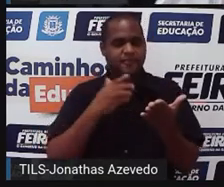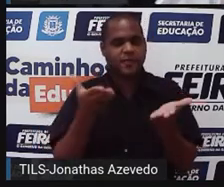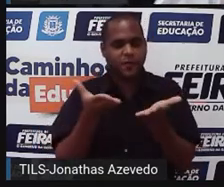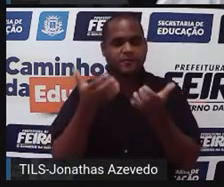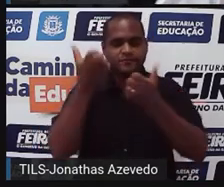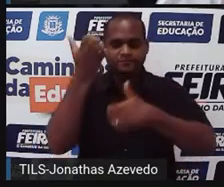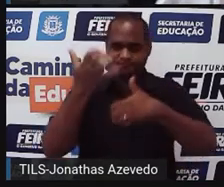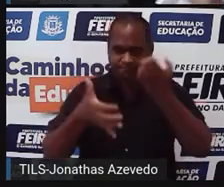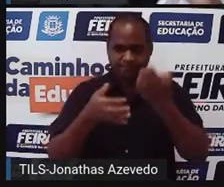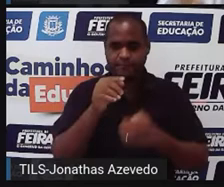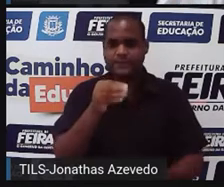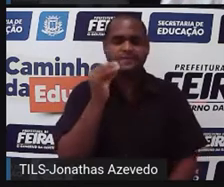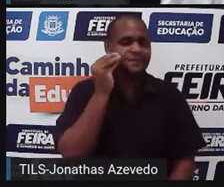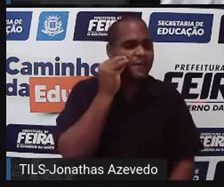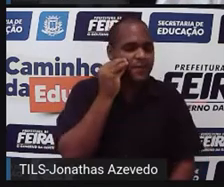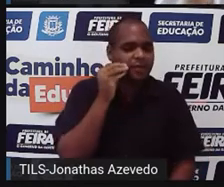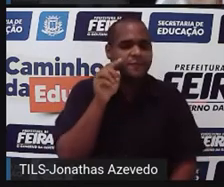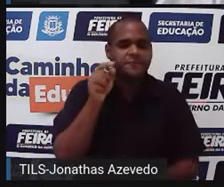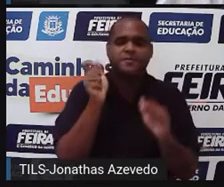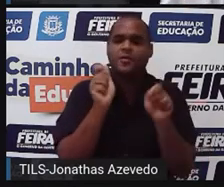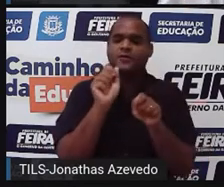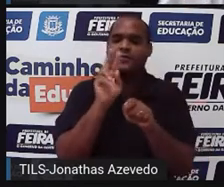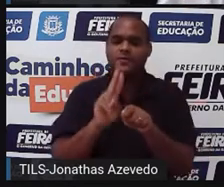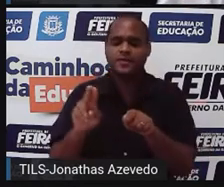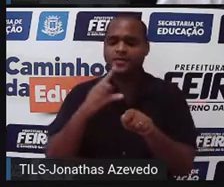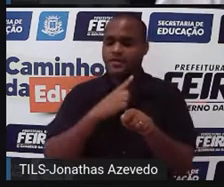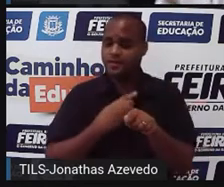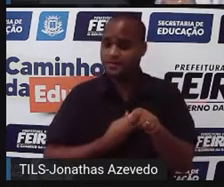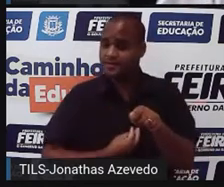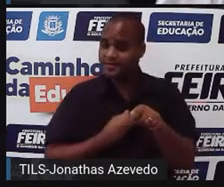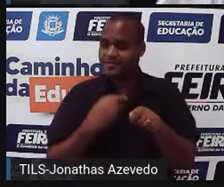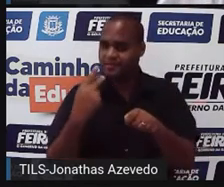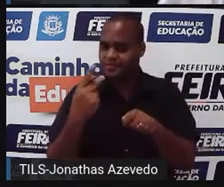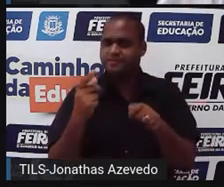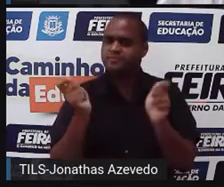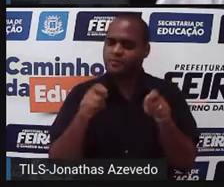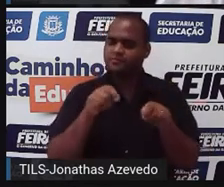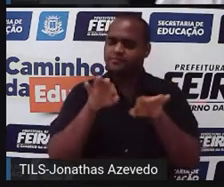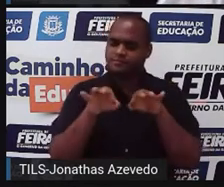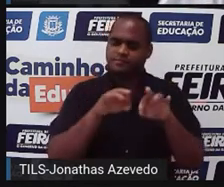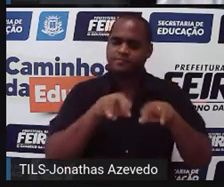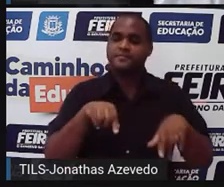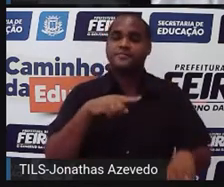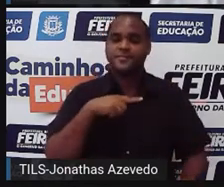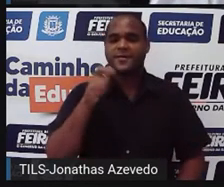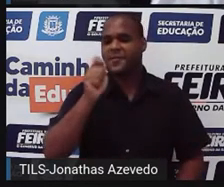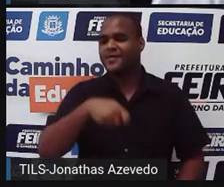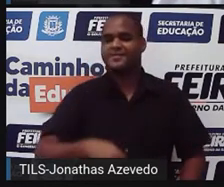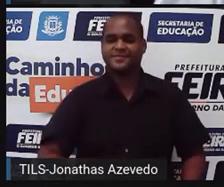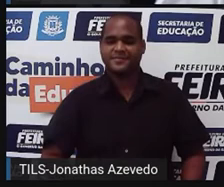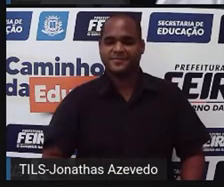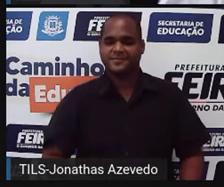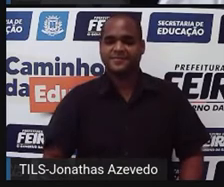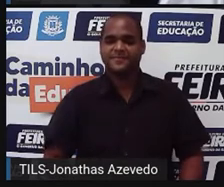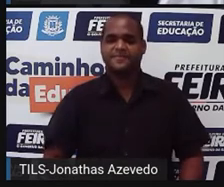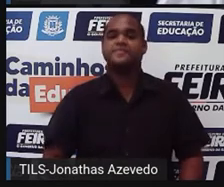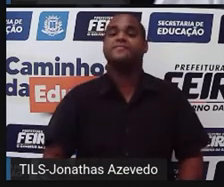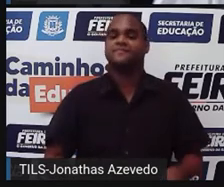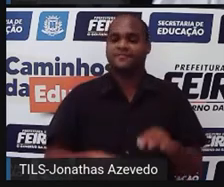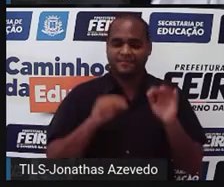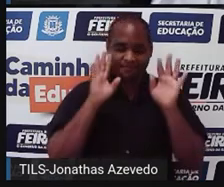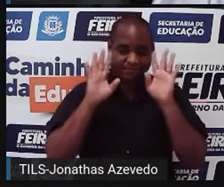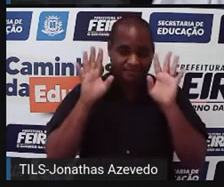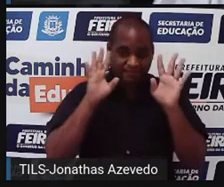estar tentando usar na sua vida. E pode funcionar. Tá bom? Olha só que reflexão bacana.